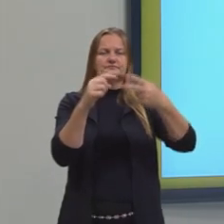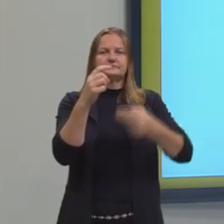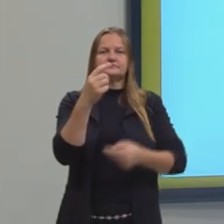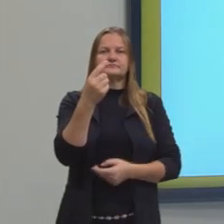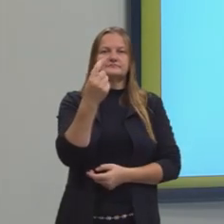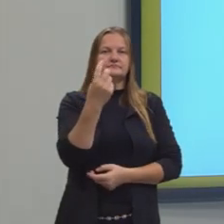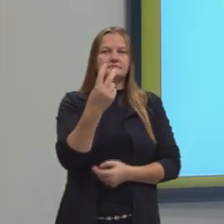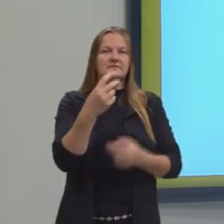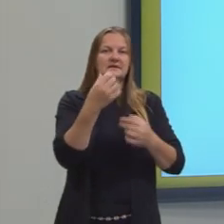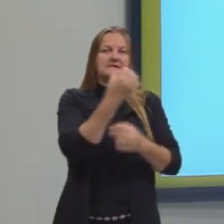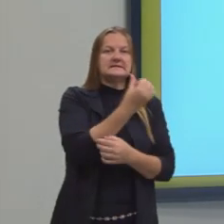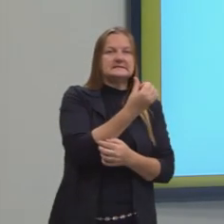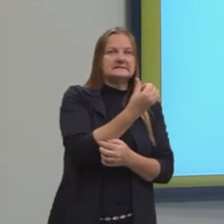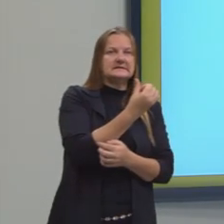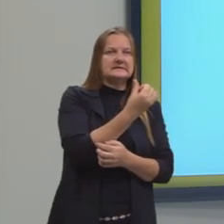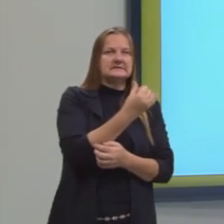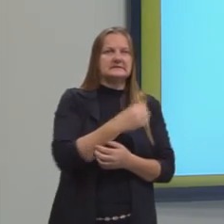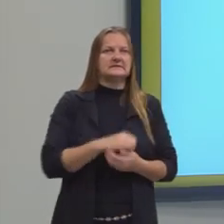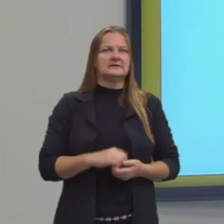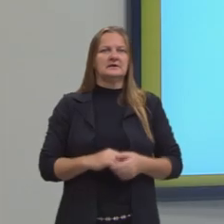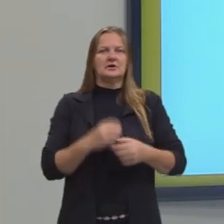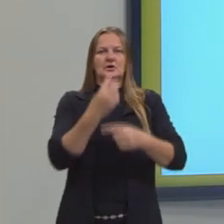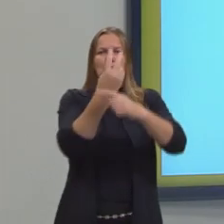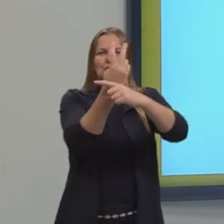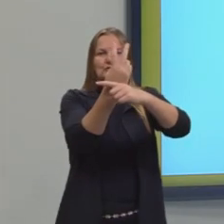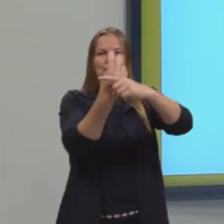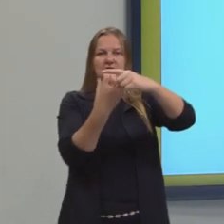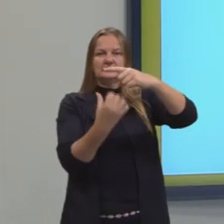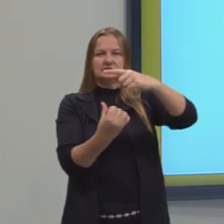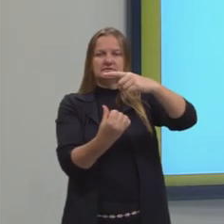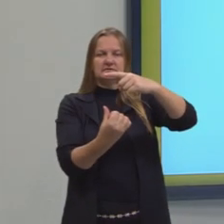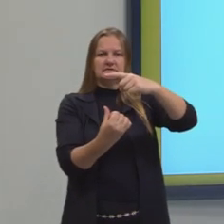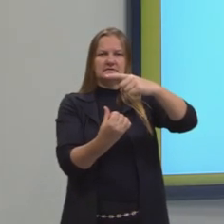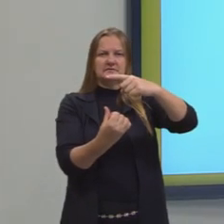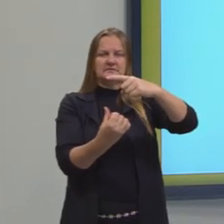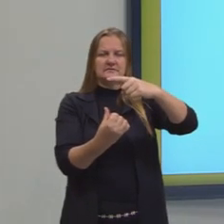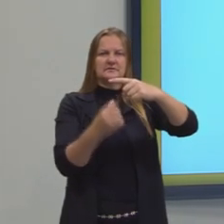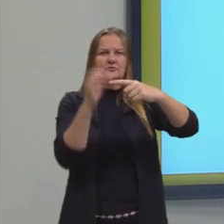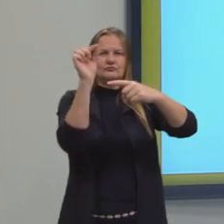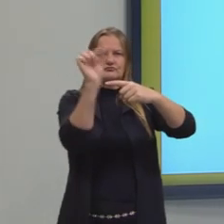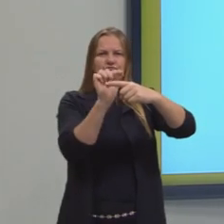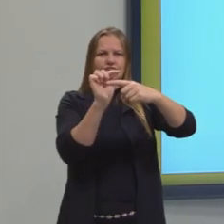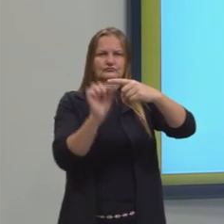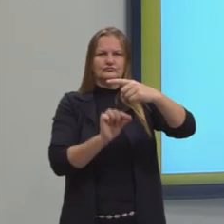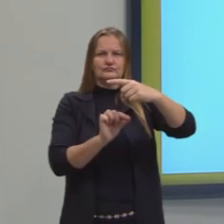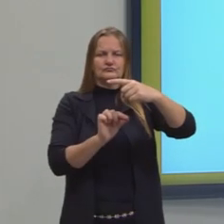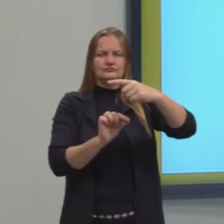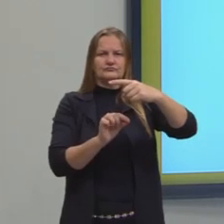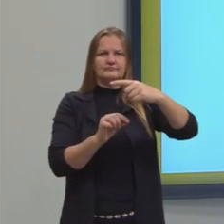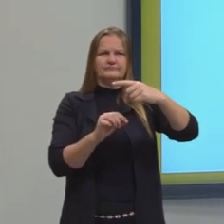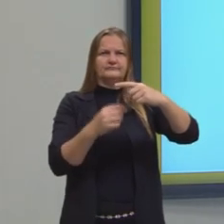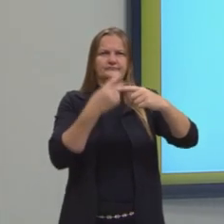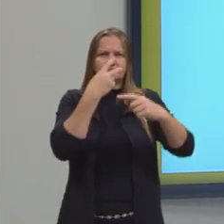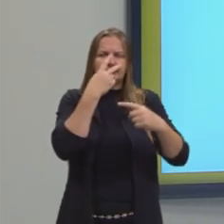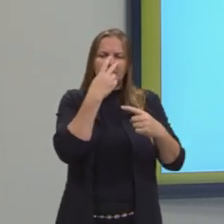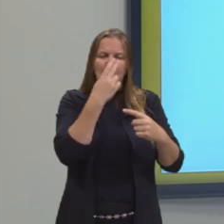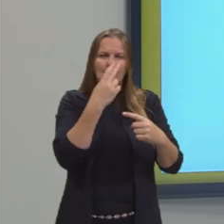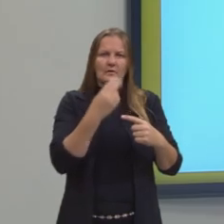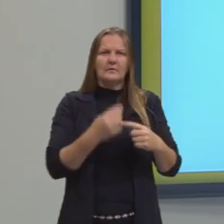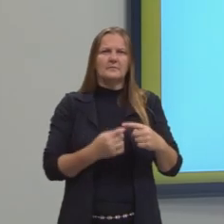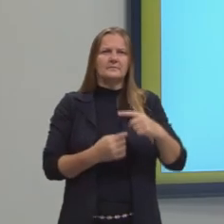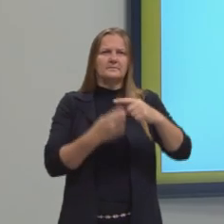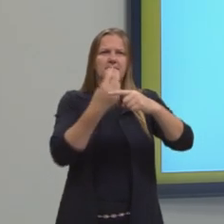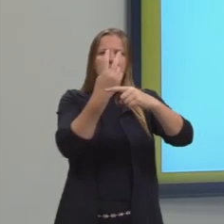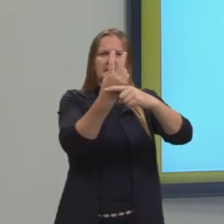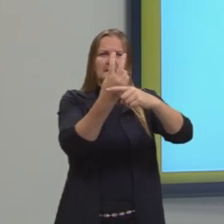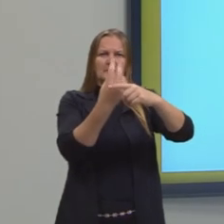seis. Duas possibilidades de seis, simplificando essa fração, ou seja, deixando a fração na forma irredutível. E é